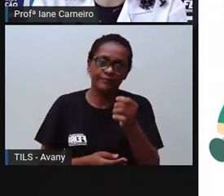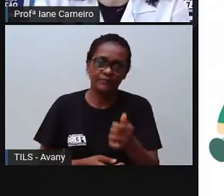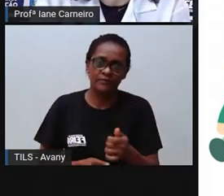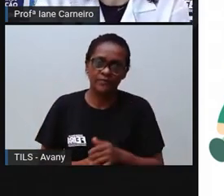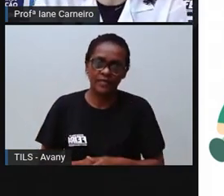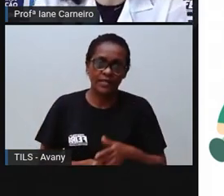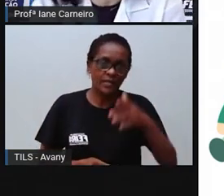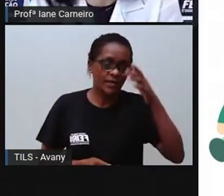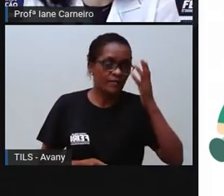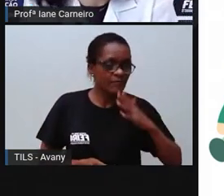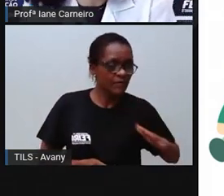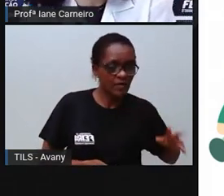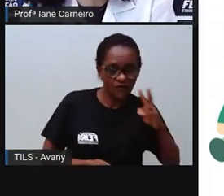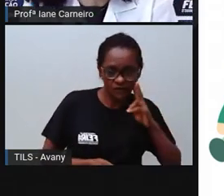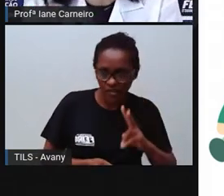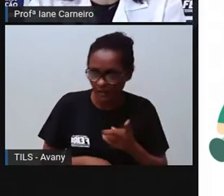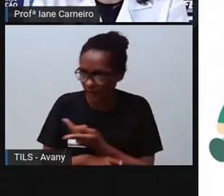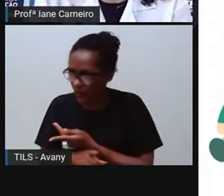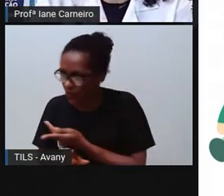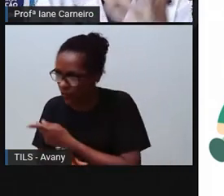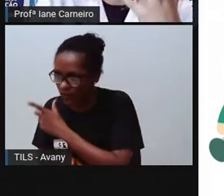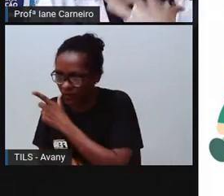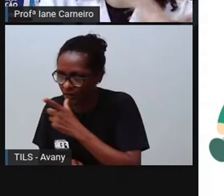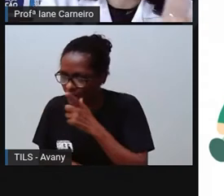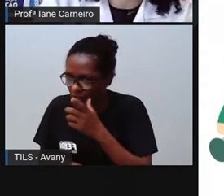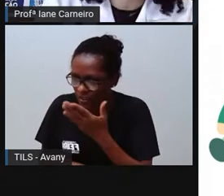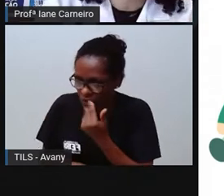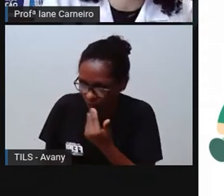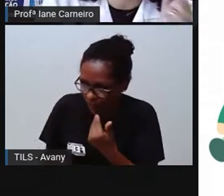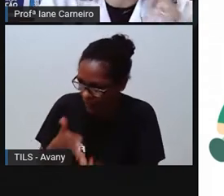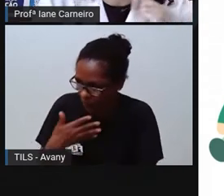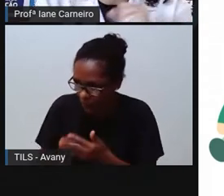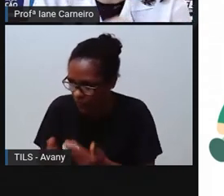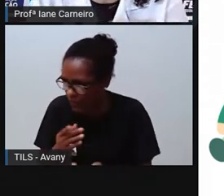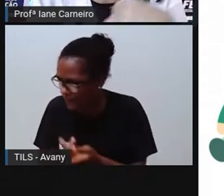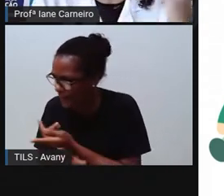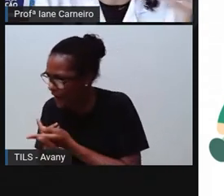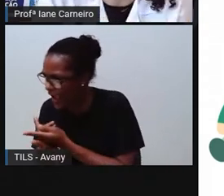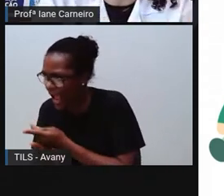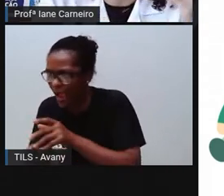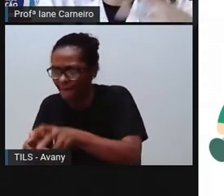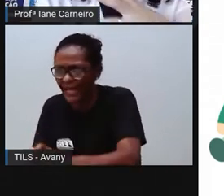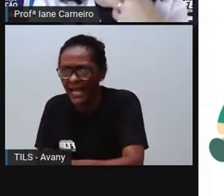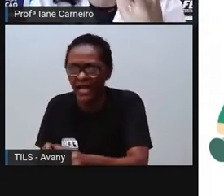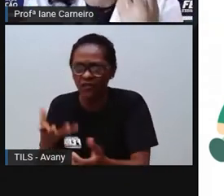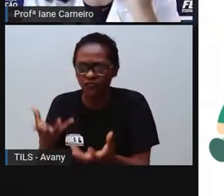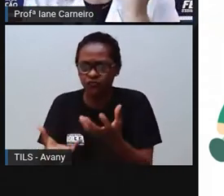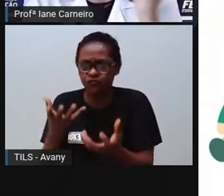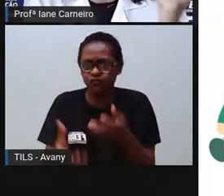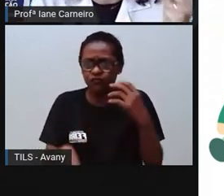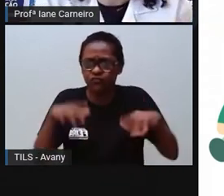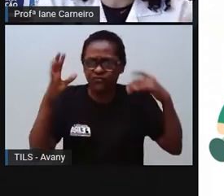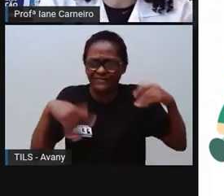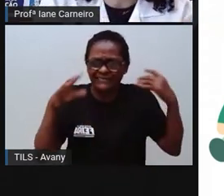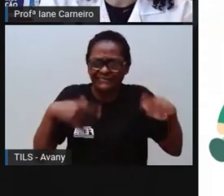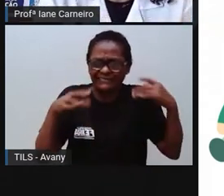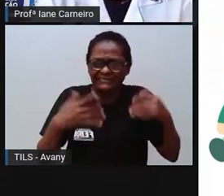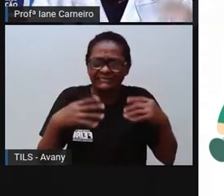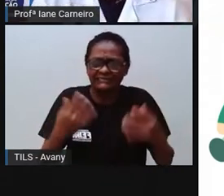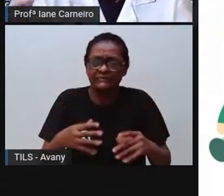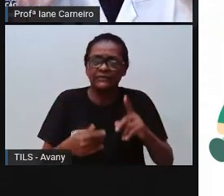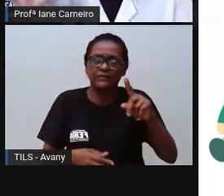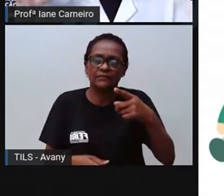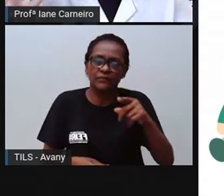alimento que ela não possa comer, né, e aí ela pode se intoxicar, né, ainda mais se criança for alérgica a alguma comida.